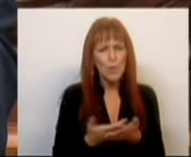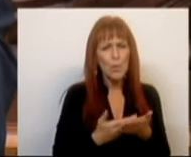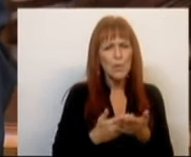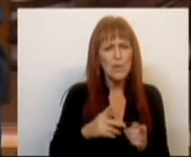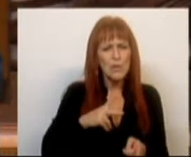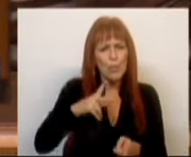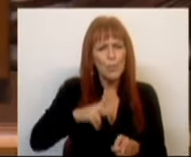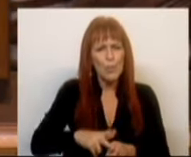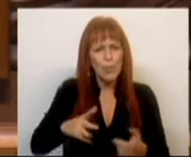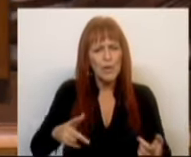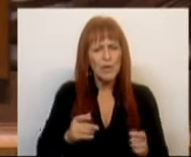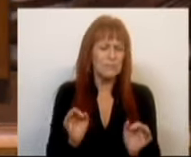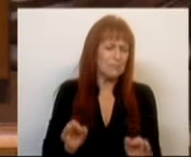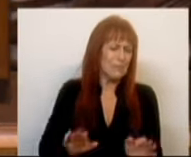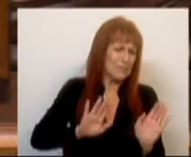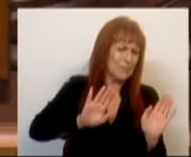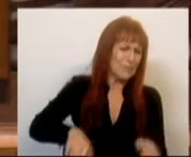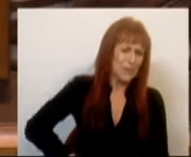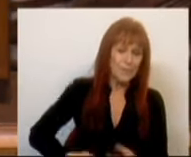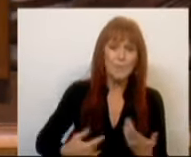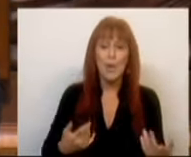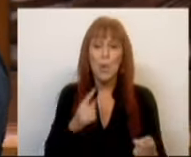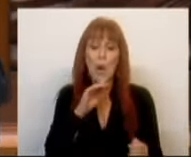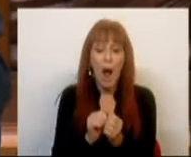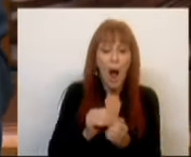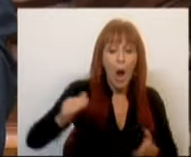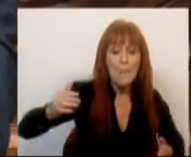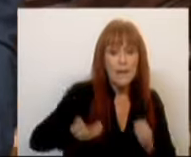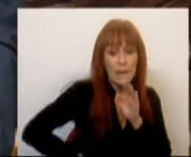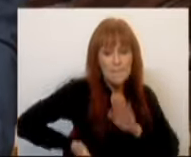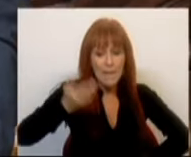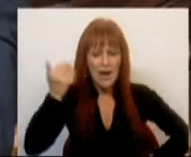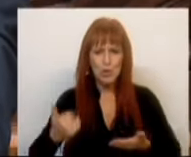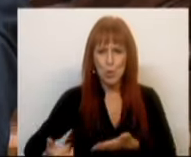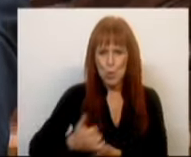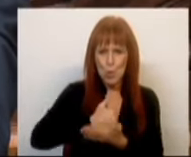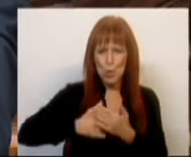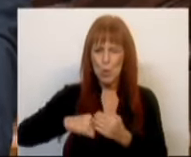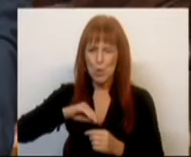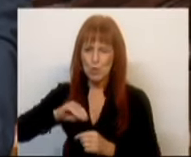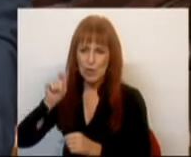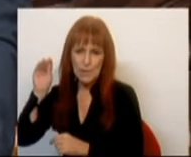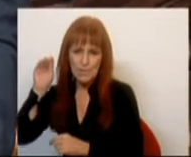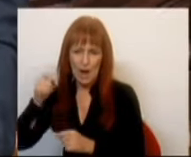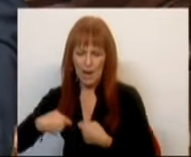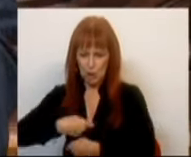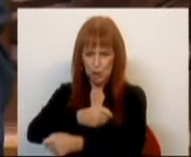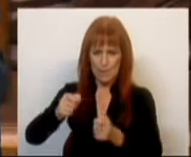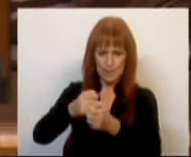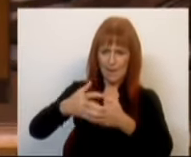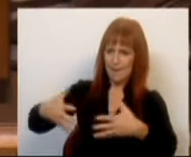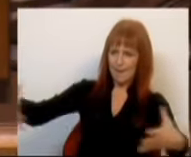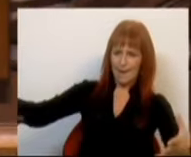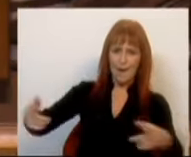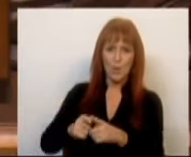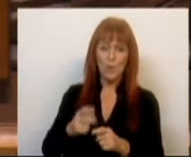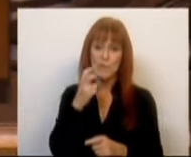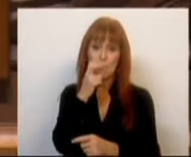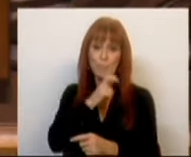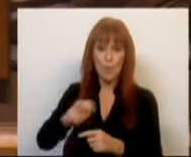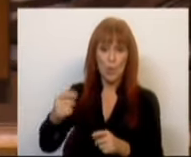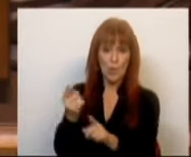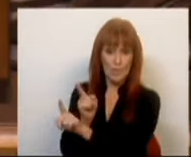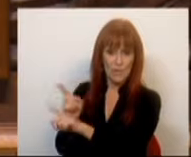portuguesa dispensa mesmo é de aumentar ainda mais os lucros da banca, da grande distribuição e das elétricas.